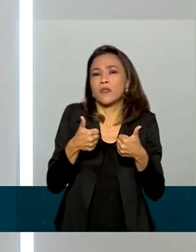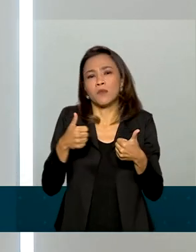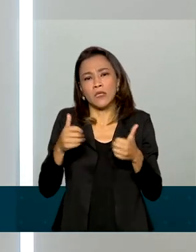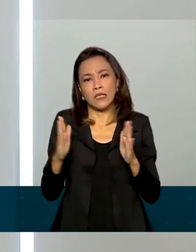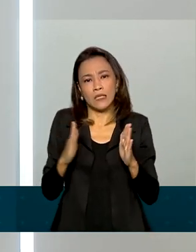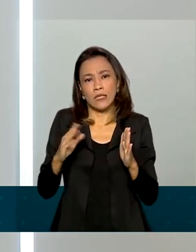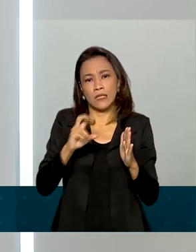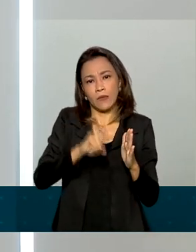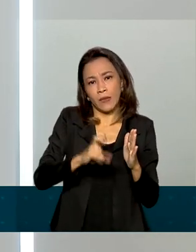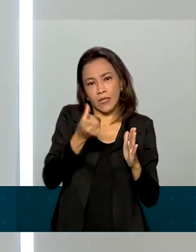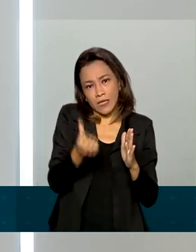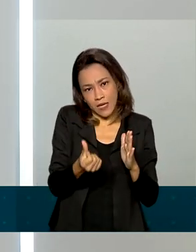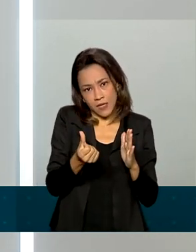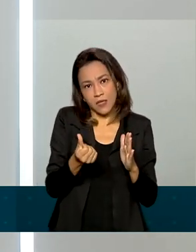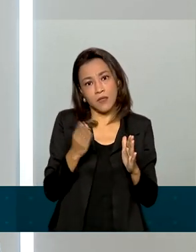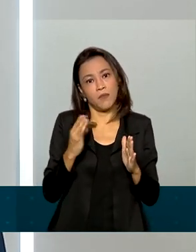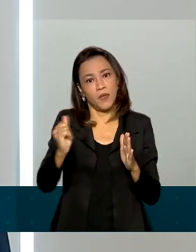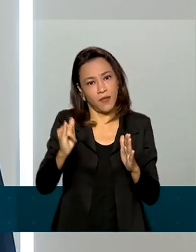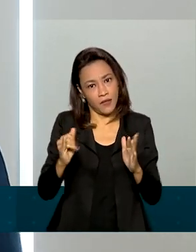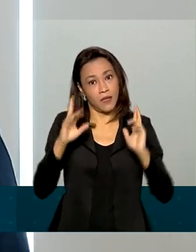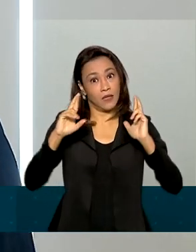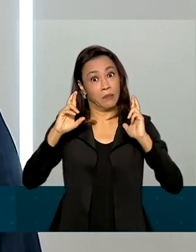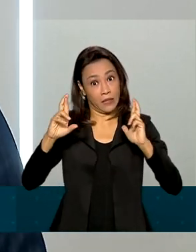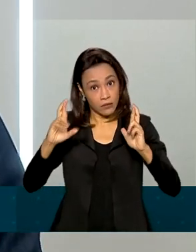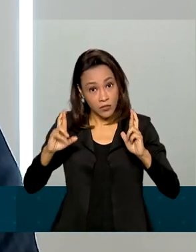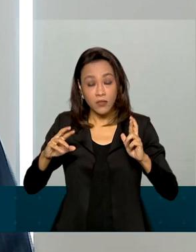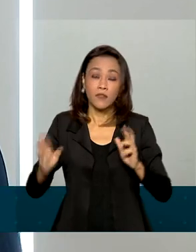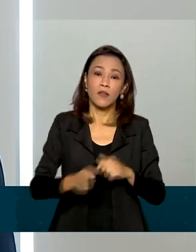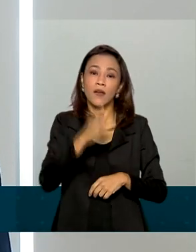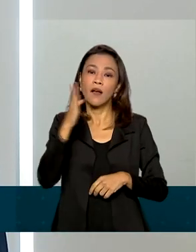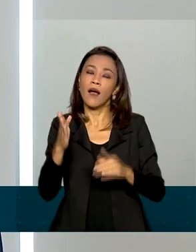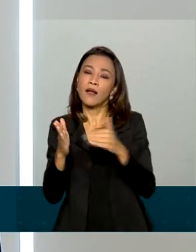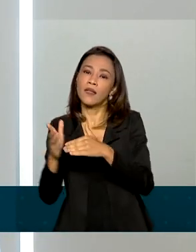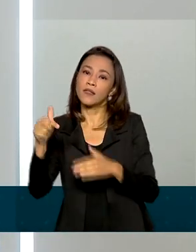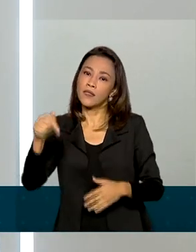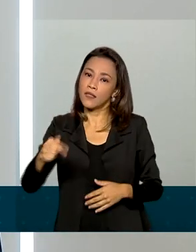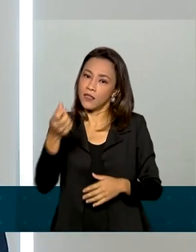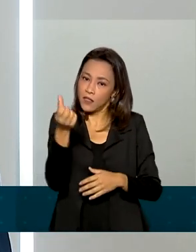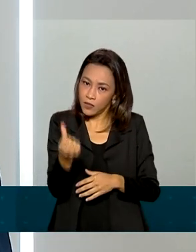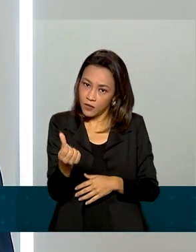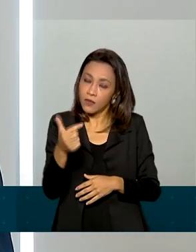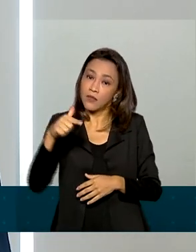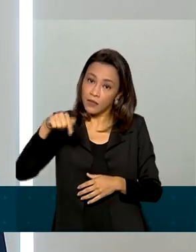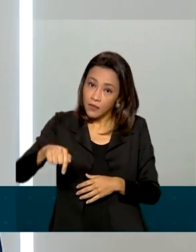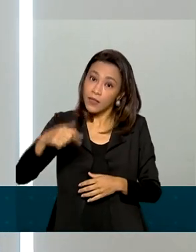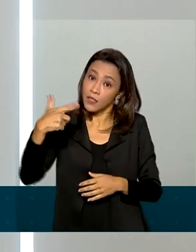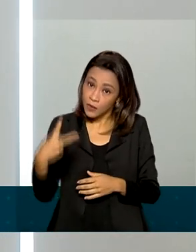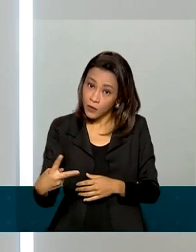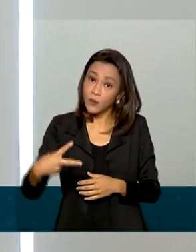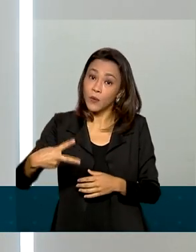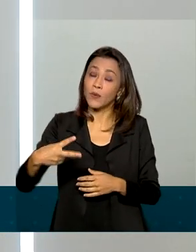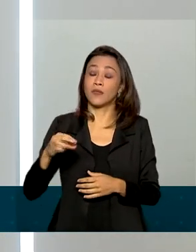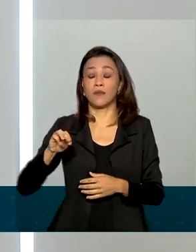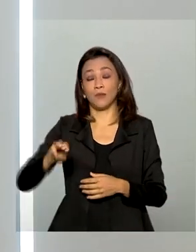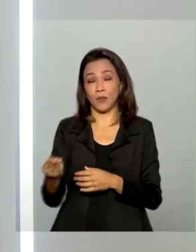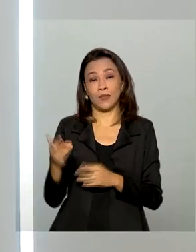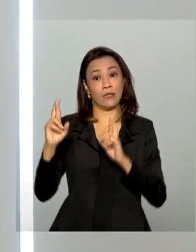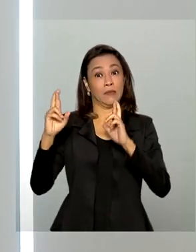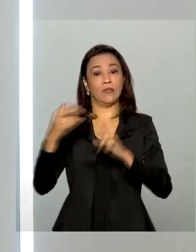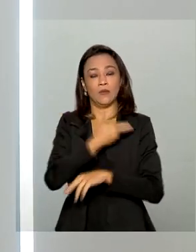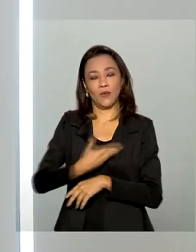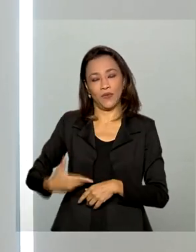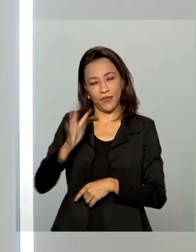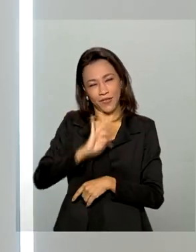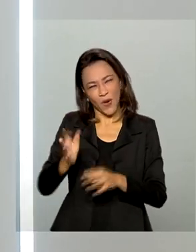56 bilhões, que é a expectativa do boletim Focus Banco Central, e 72 bilhões de dólares, que é a expectativa do governo federal. Tenha um